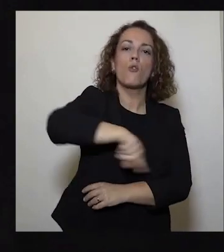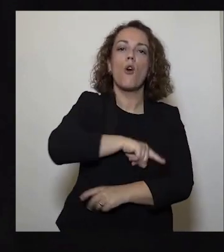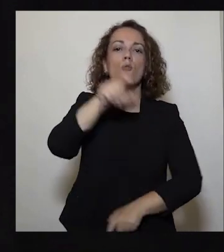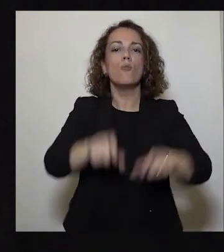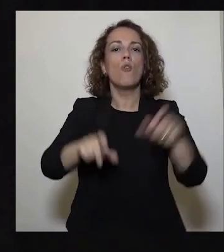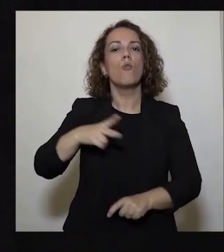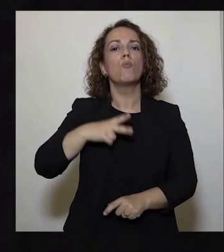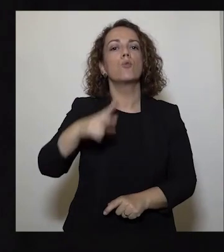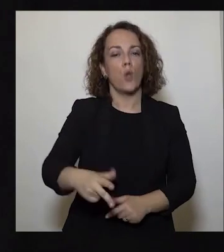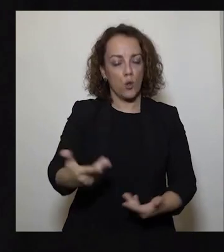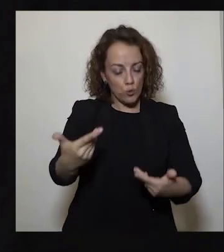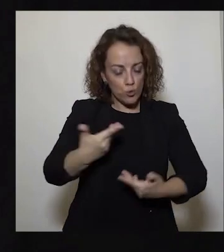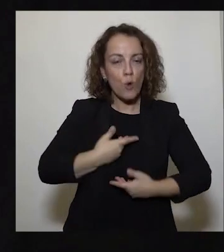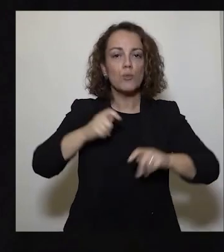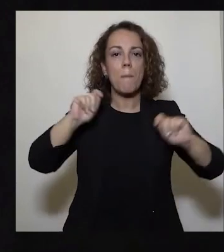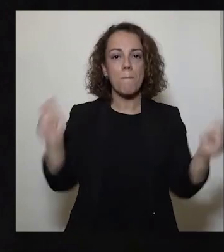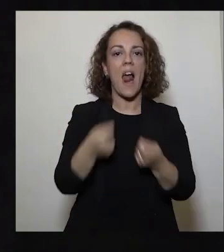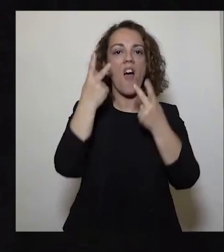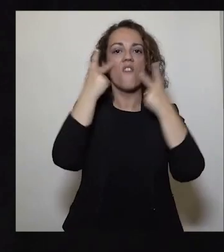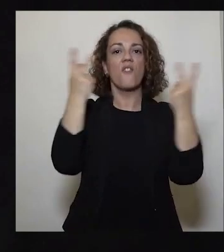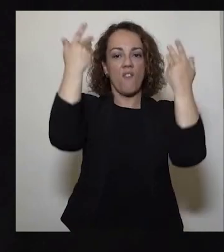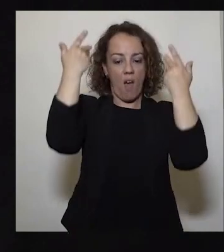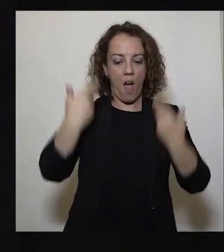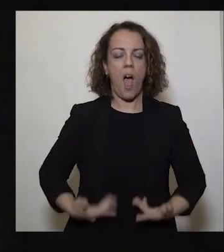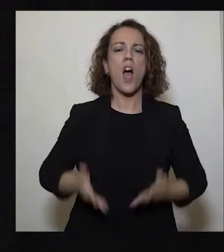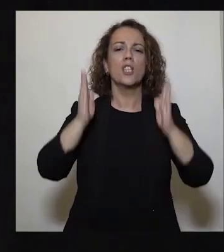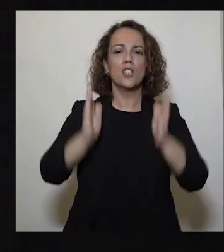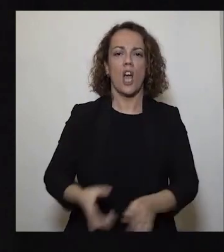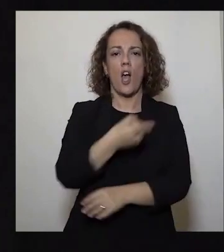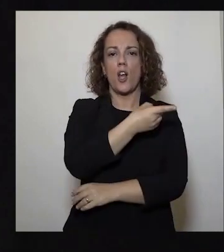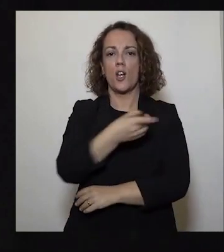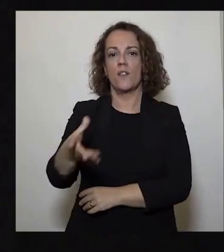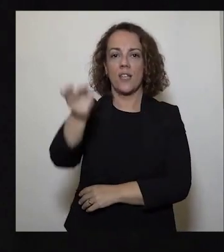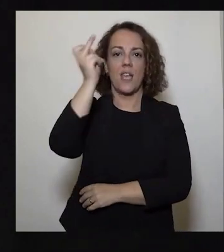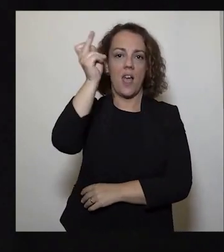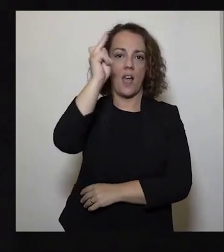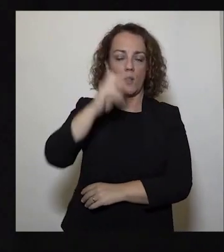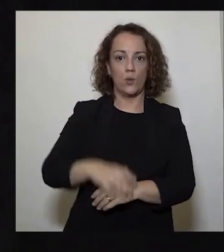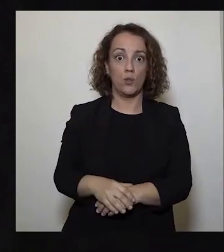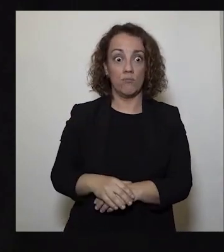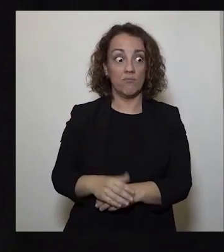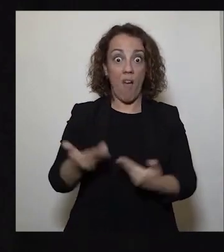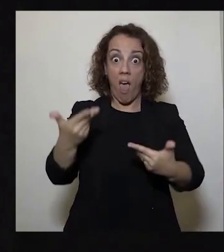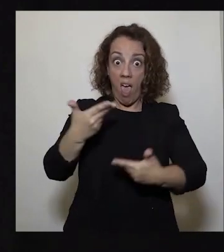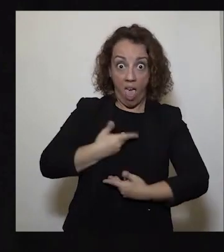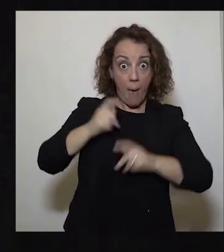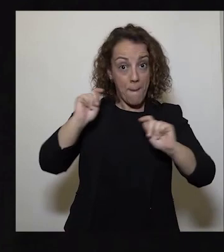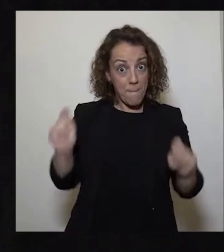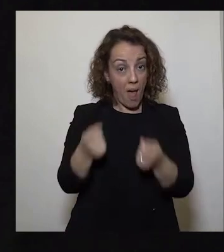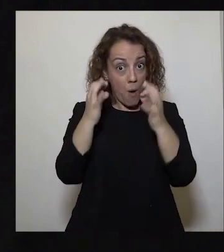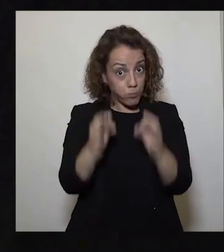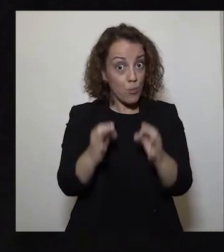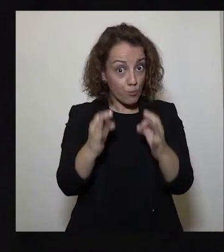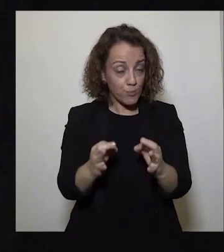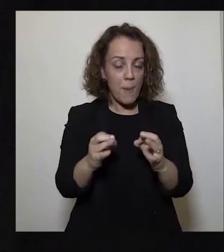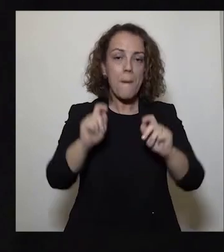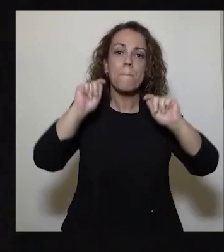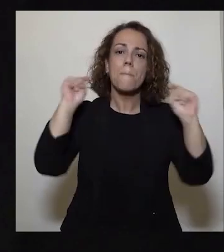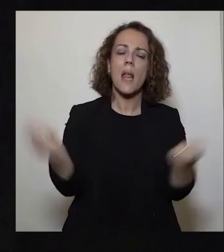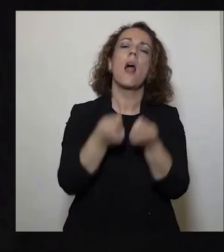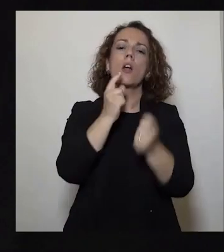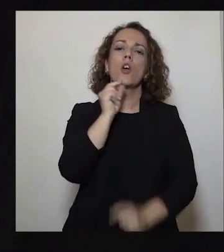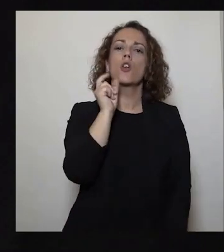português, somos um milagre vivo há quase nove séculos. Se isto é um milagre, o